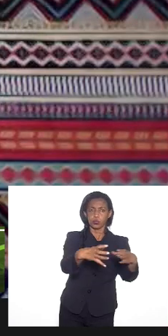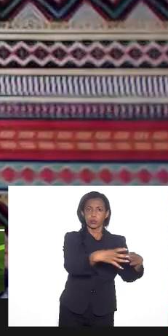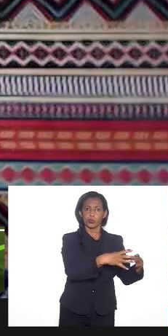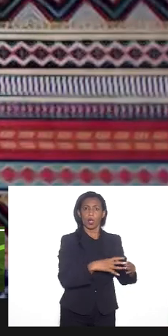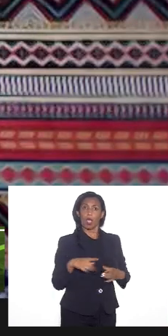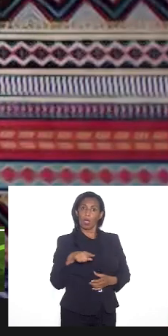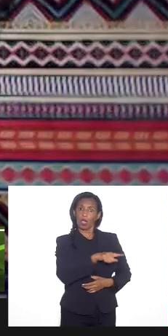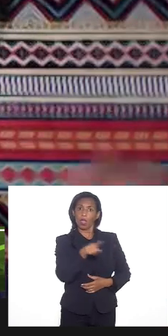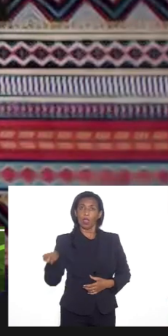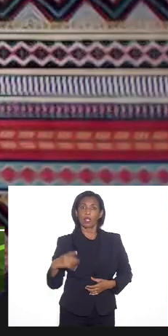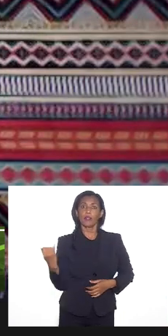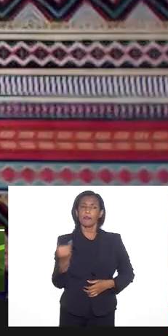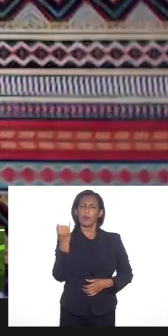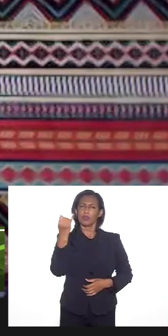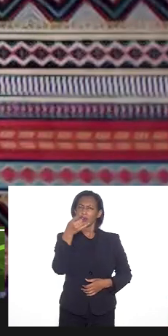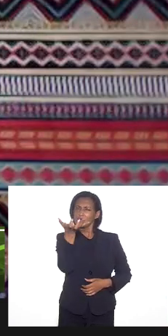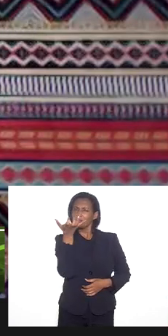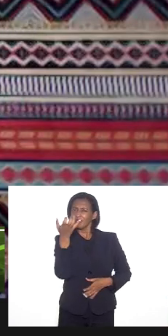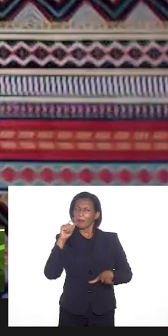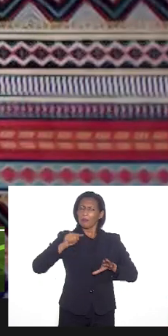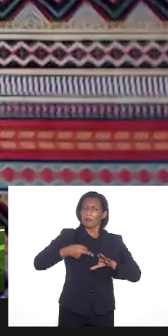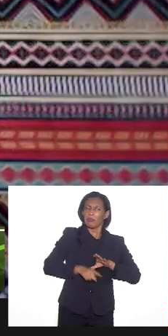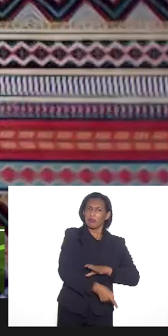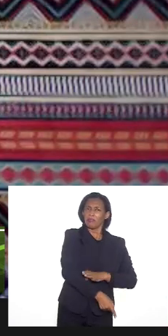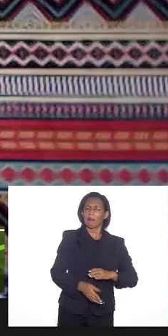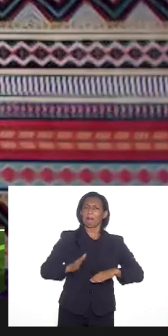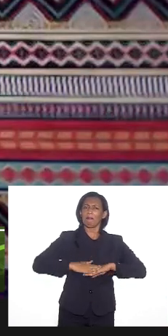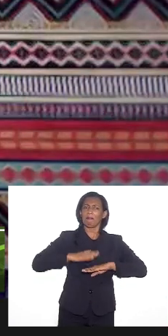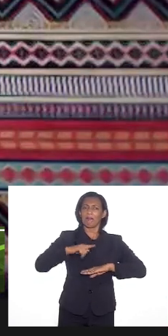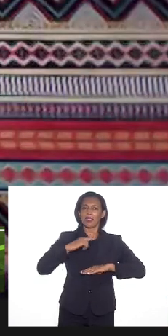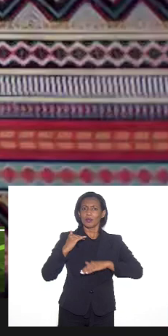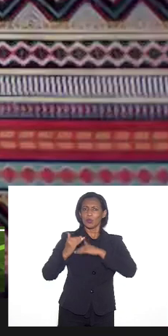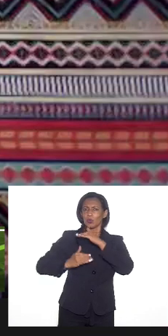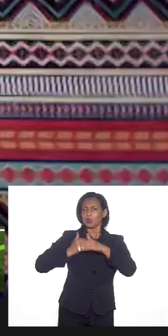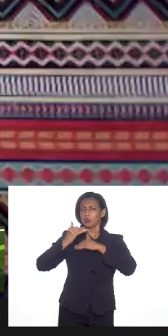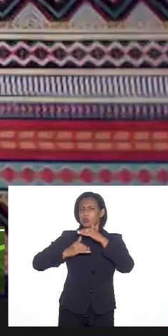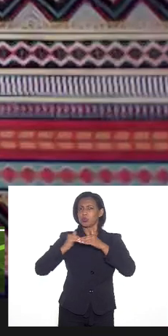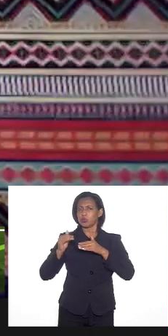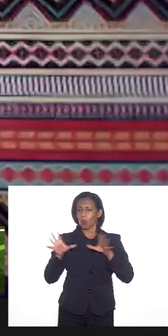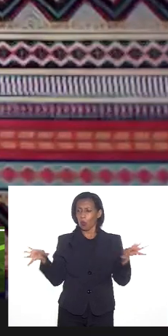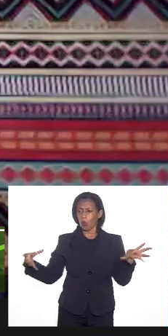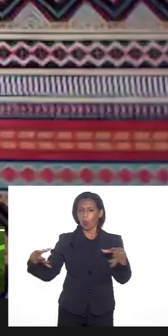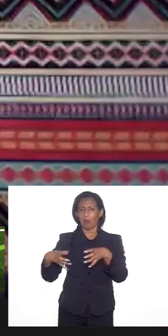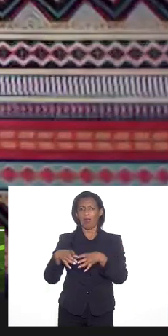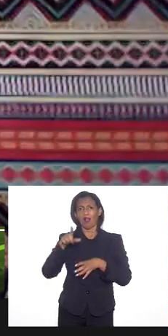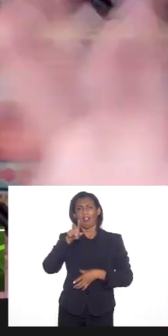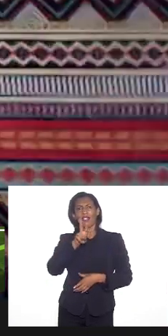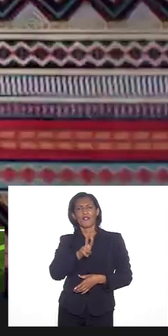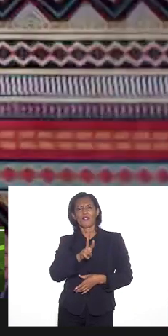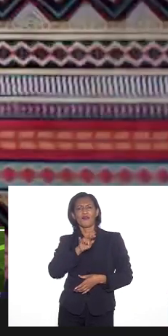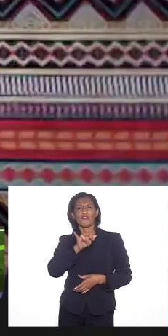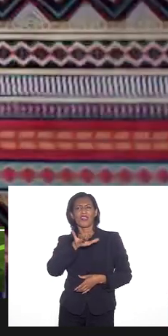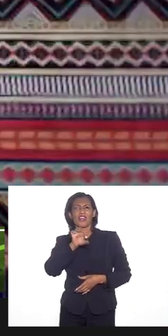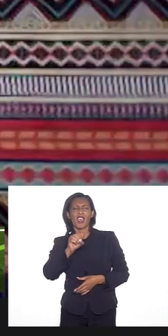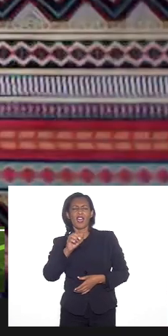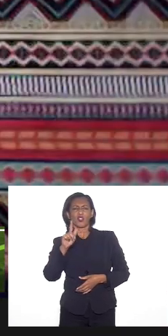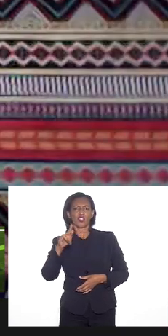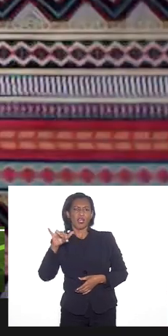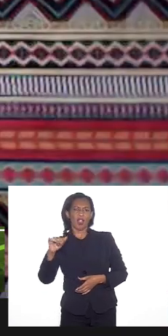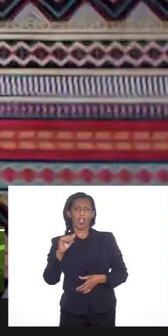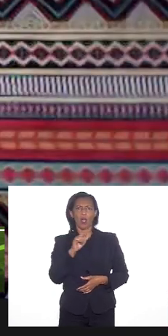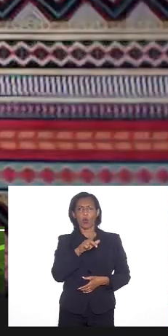eu gostaria que se aprofundasse um pouquinho mais sobre esse processo do complexo de Israel ali Vigar Geral Parada de Lucas